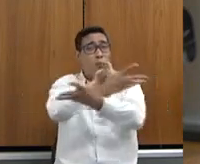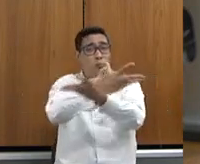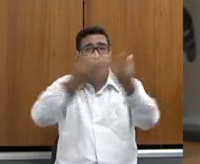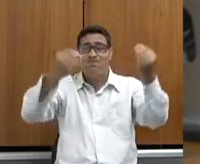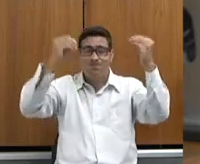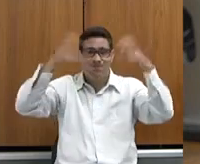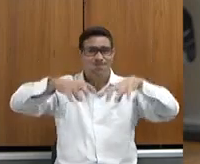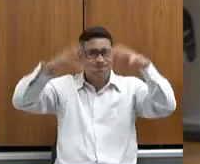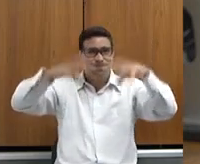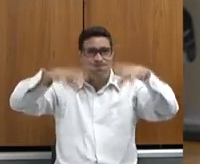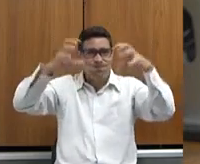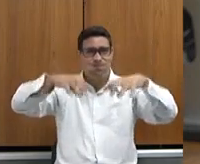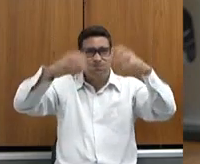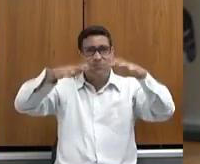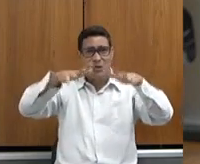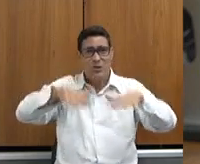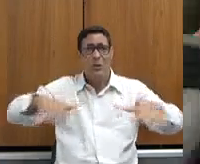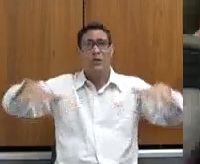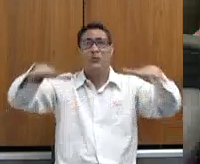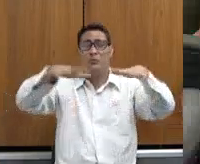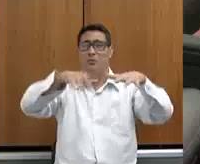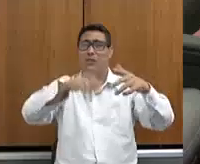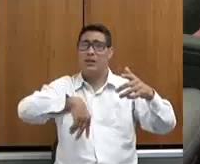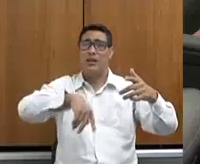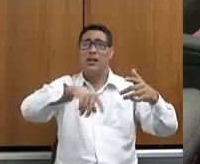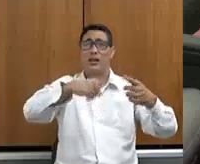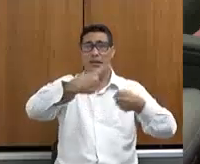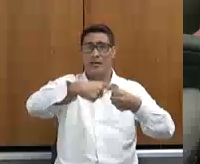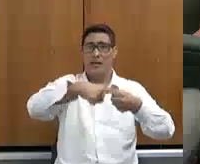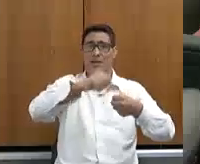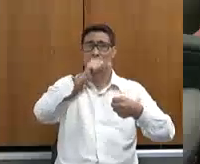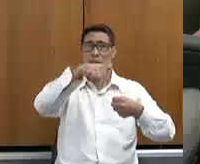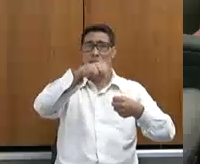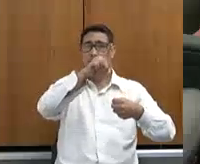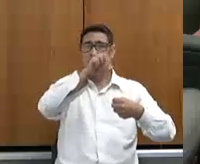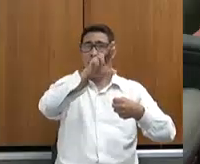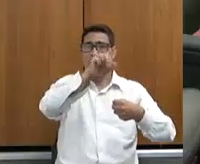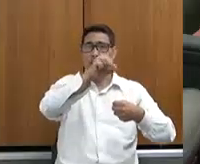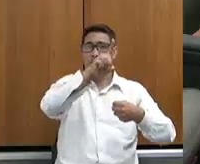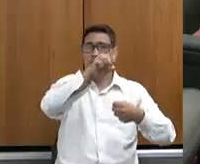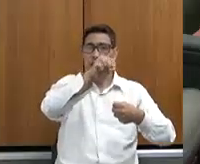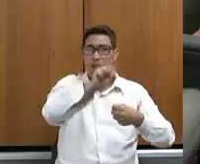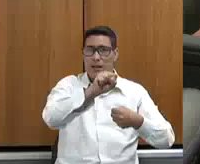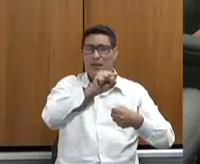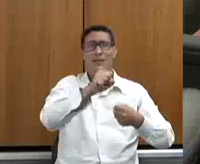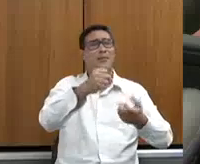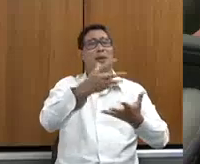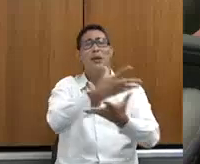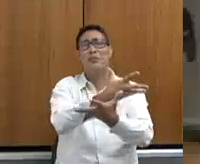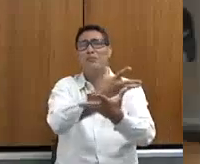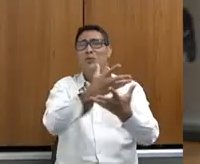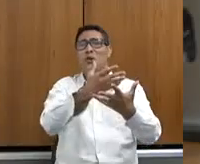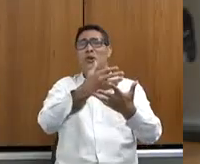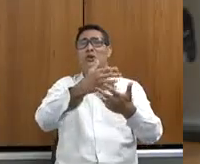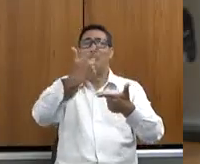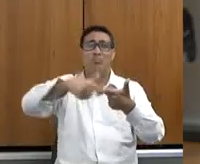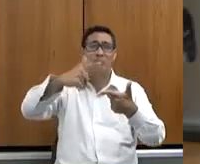cafeicultura, na região das flores, ali, Andradas, também na horticultura, muitas perdas também,